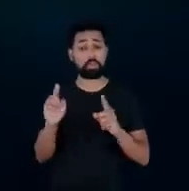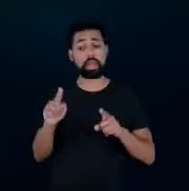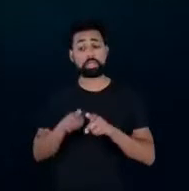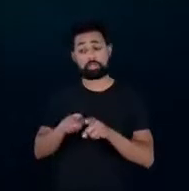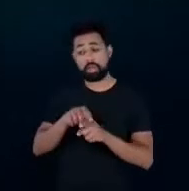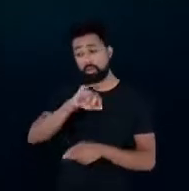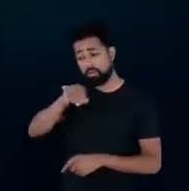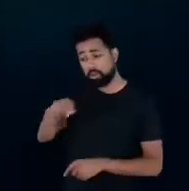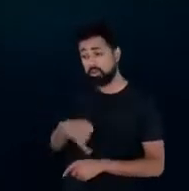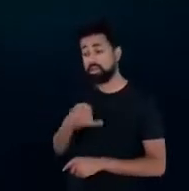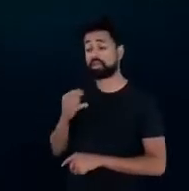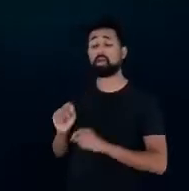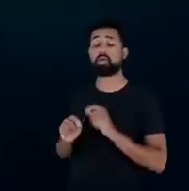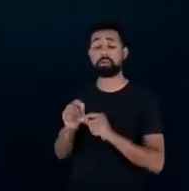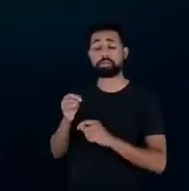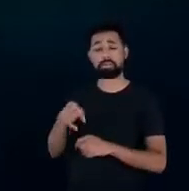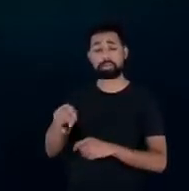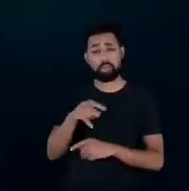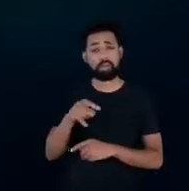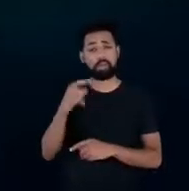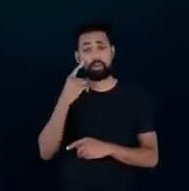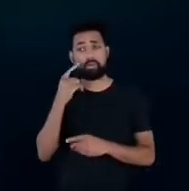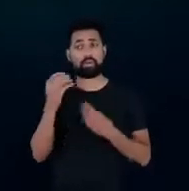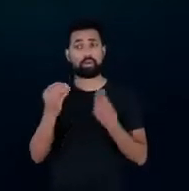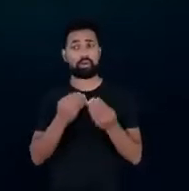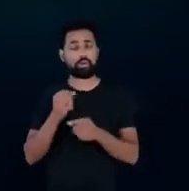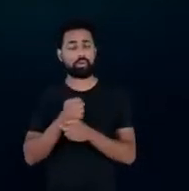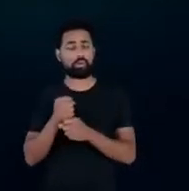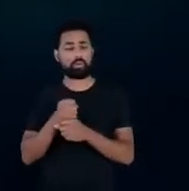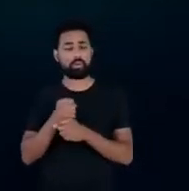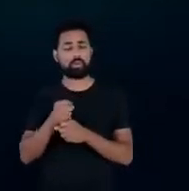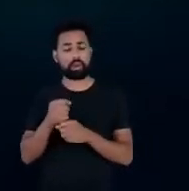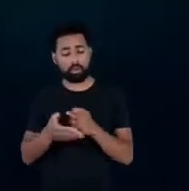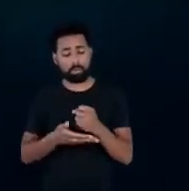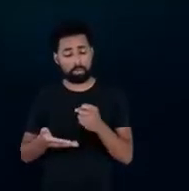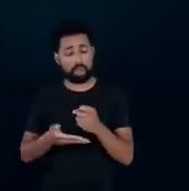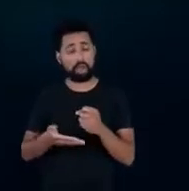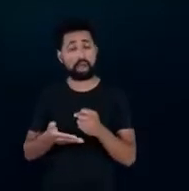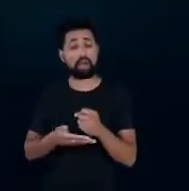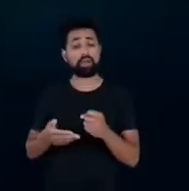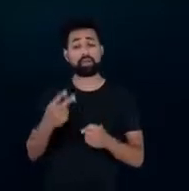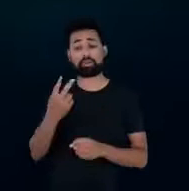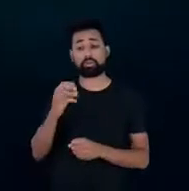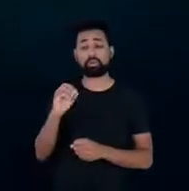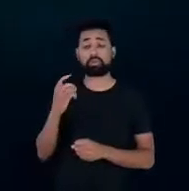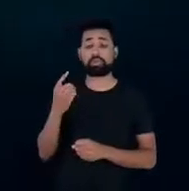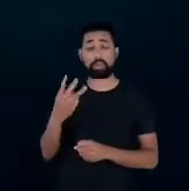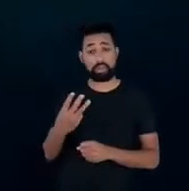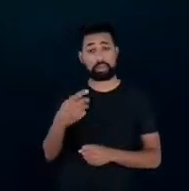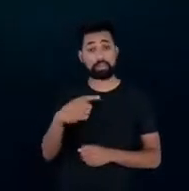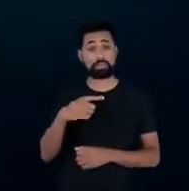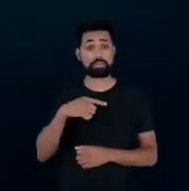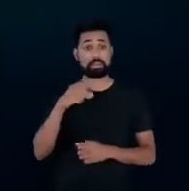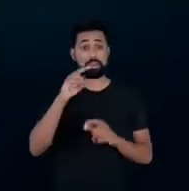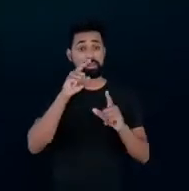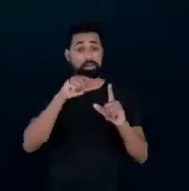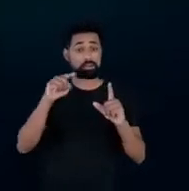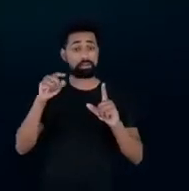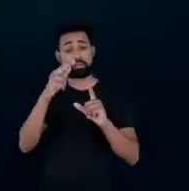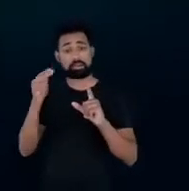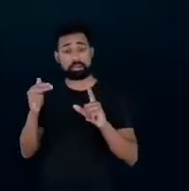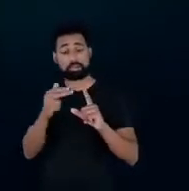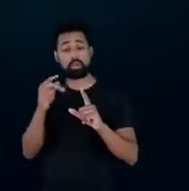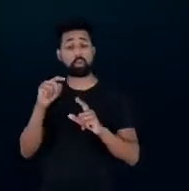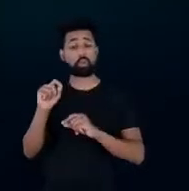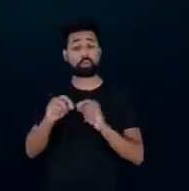Marcel se a gente pega como ano base 2013 que é o que está lá nos desenhos da NDC a gente